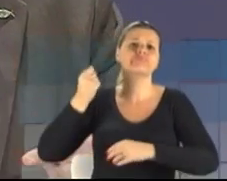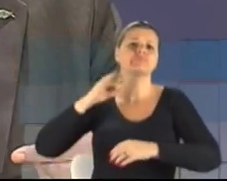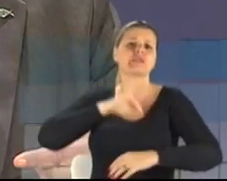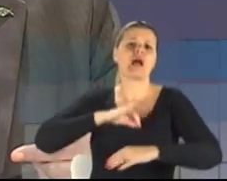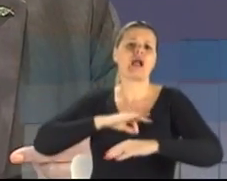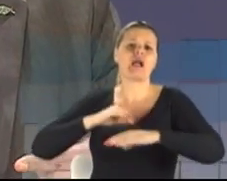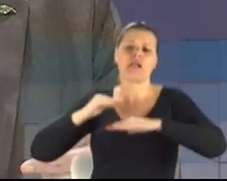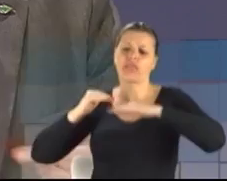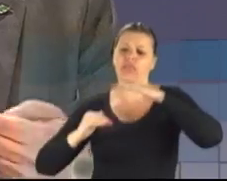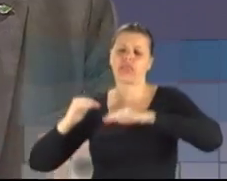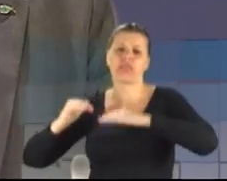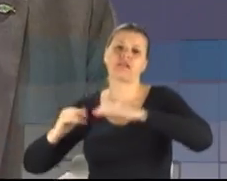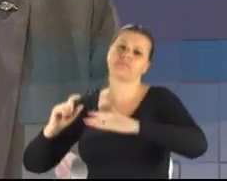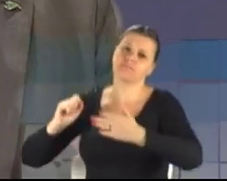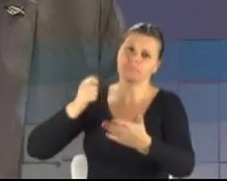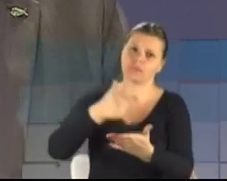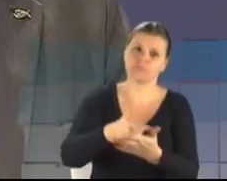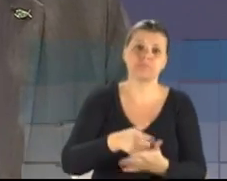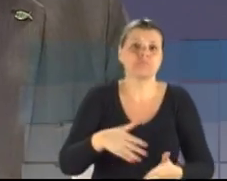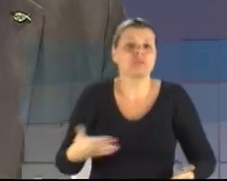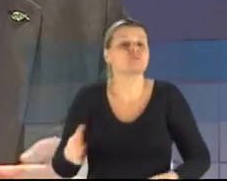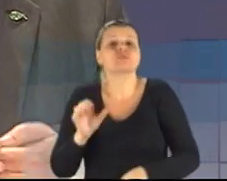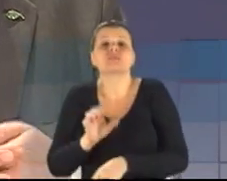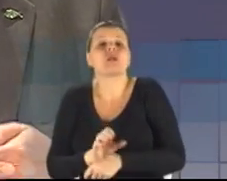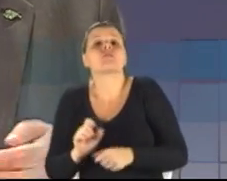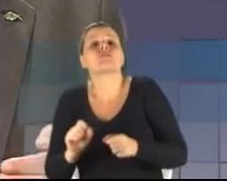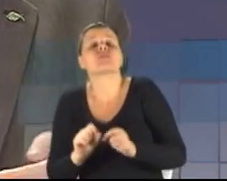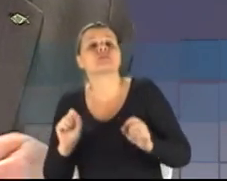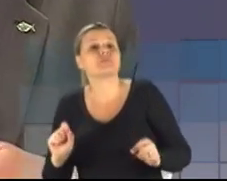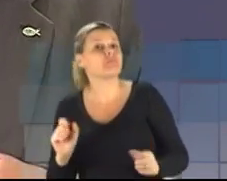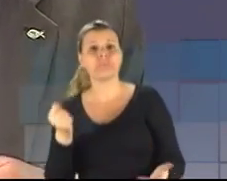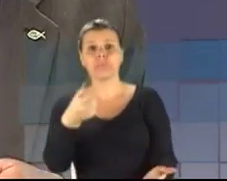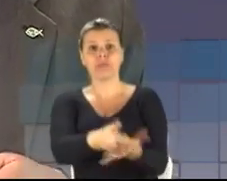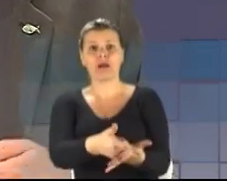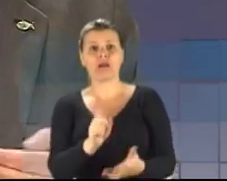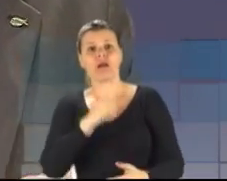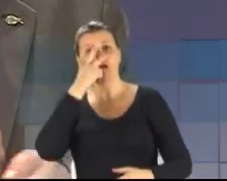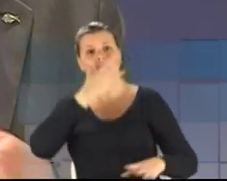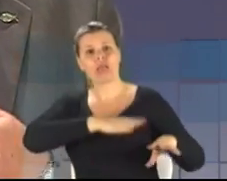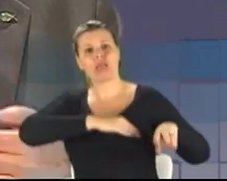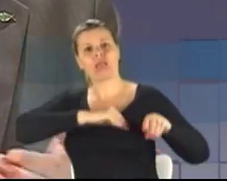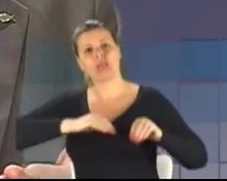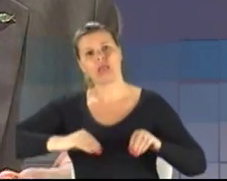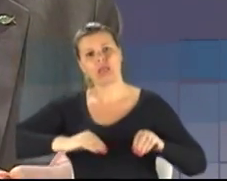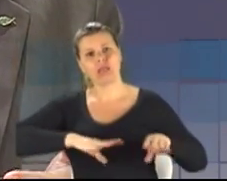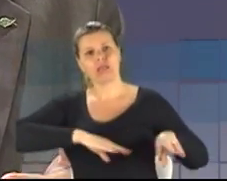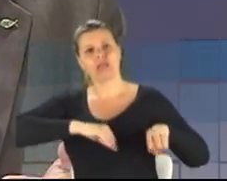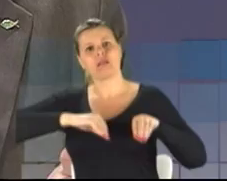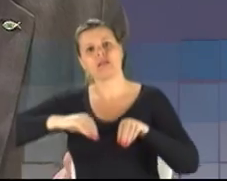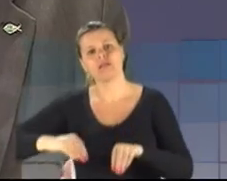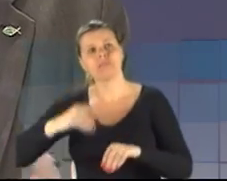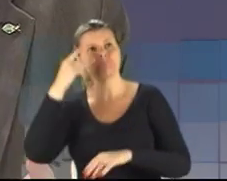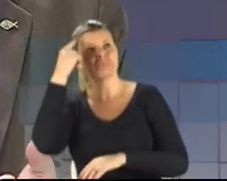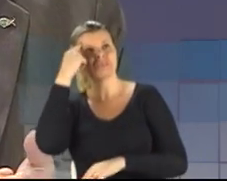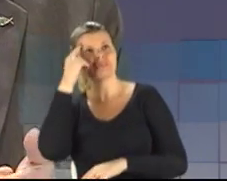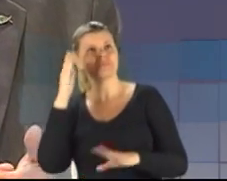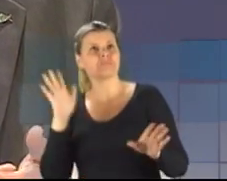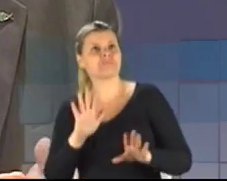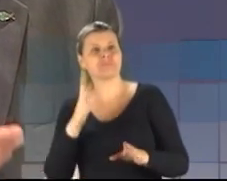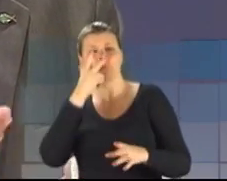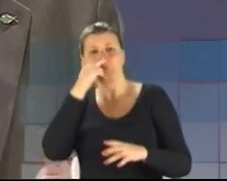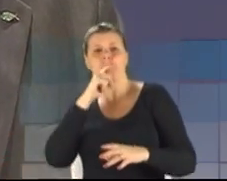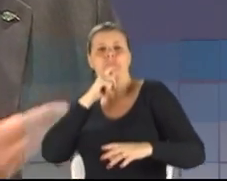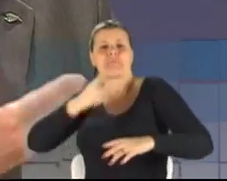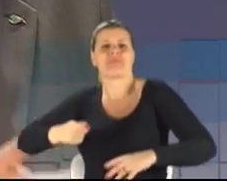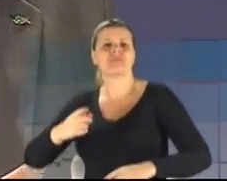o que é faz o Estado? Simplesmente não paga, simplesmente protela isso como se não fosse uma sentença judicial.